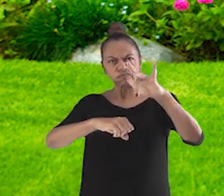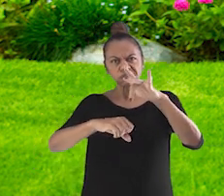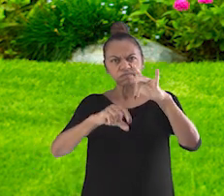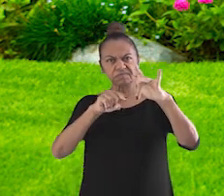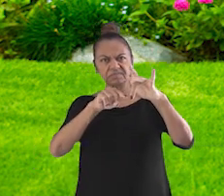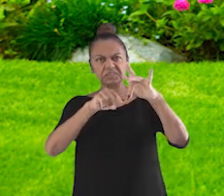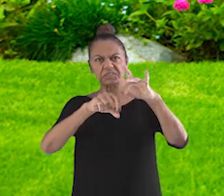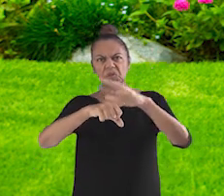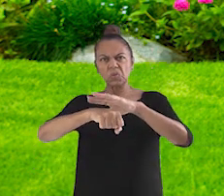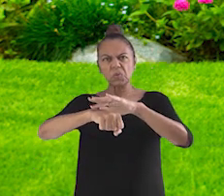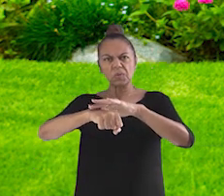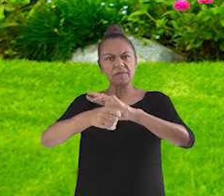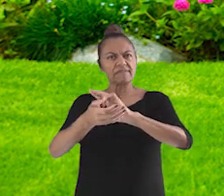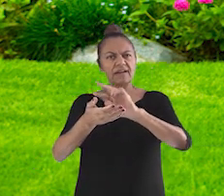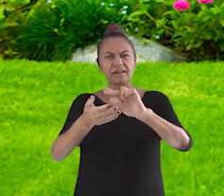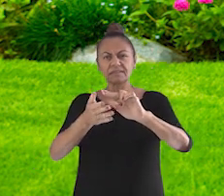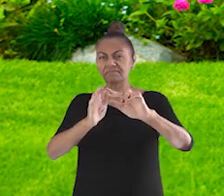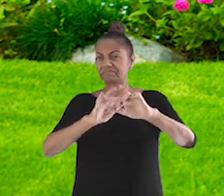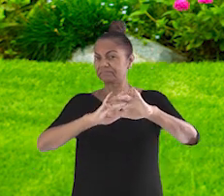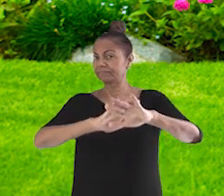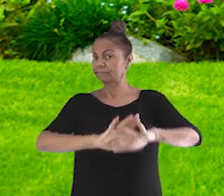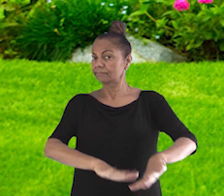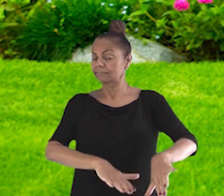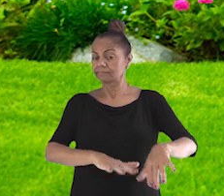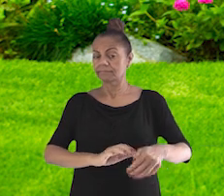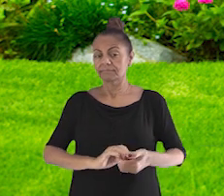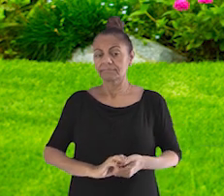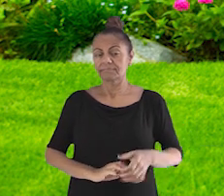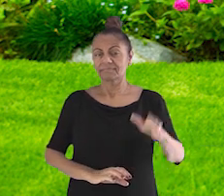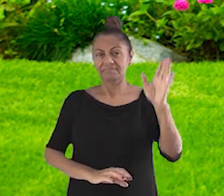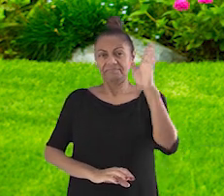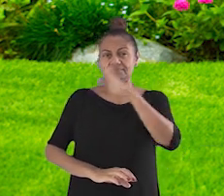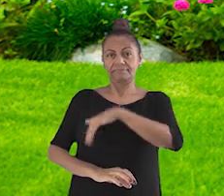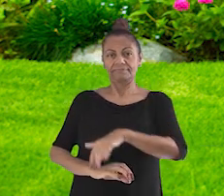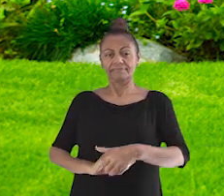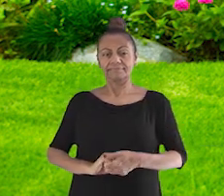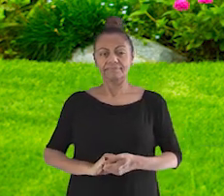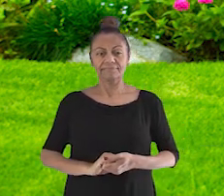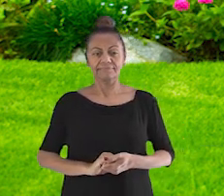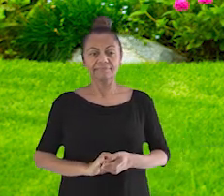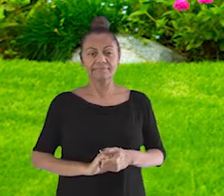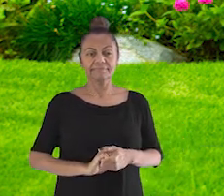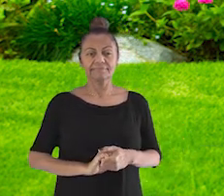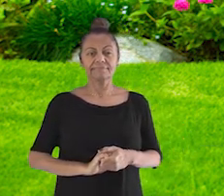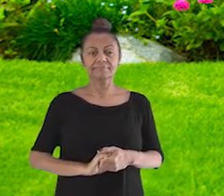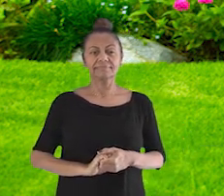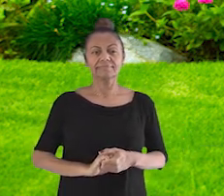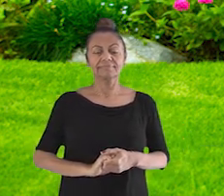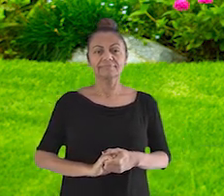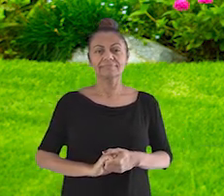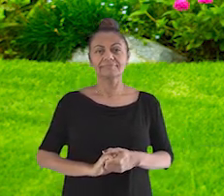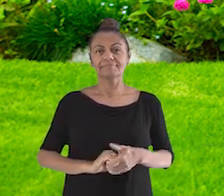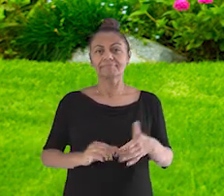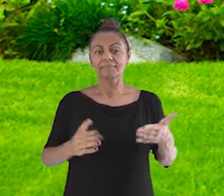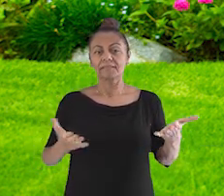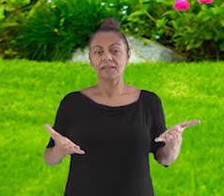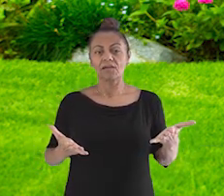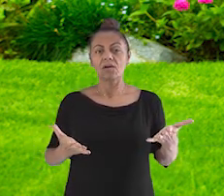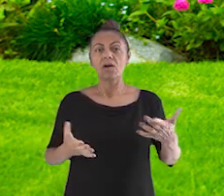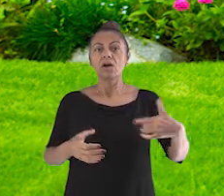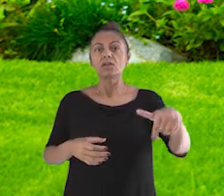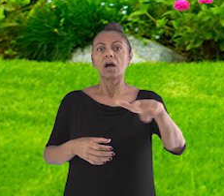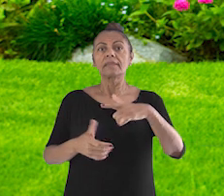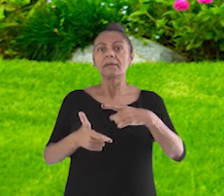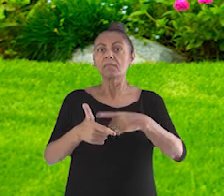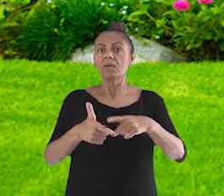ele pode transmitir outras doenças, aí é que eu não gosto dele mesmo. Ai, ai, de novo? Ai, está cheio de mosquito